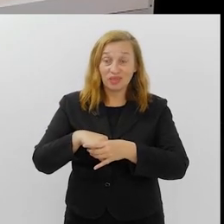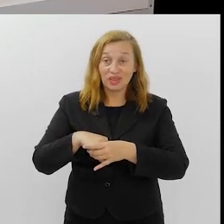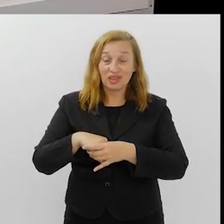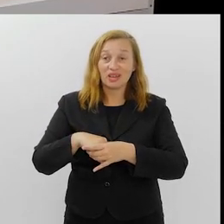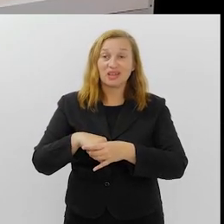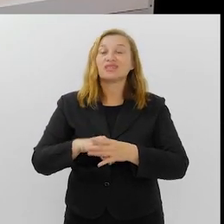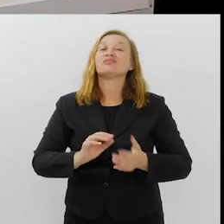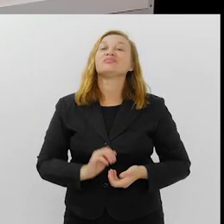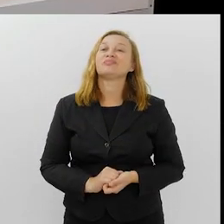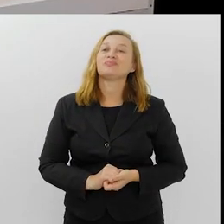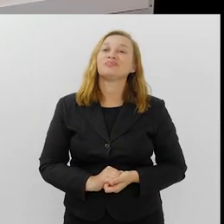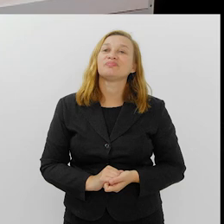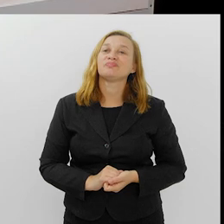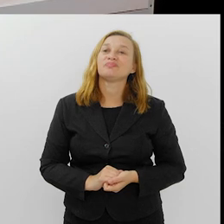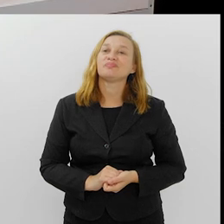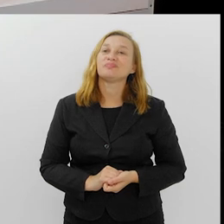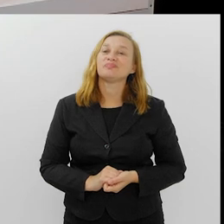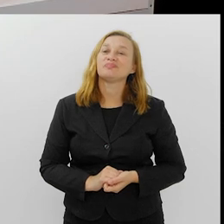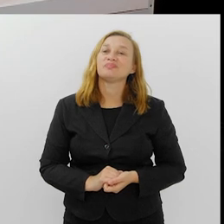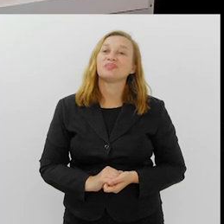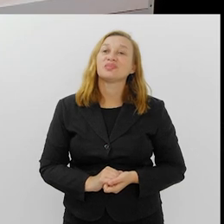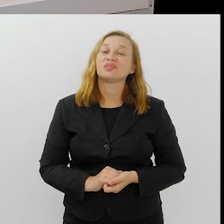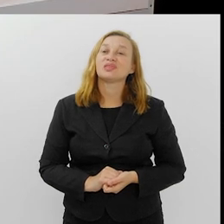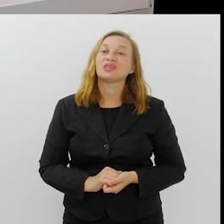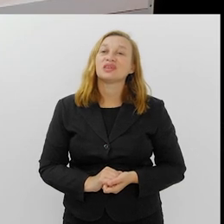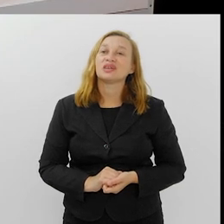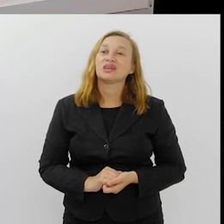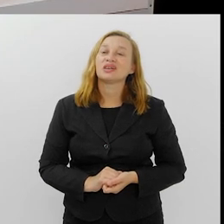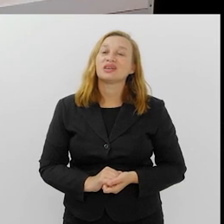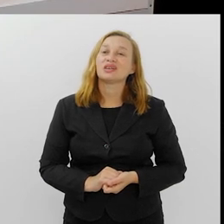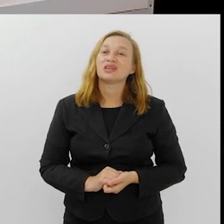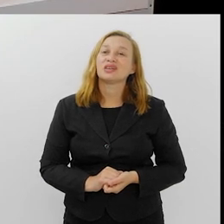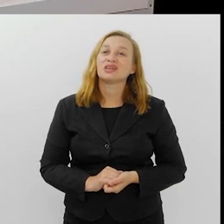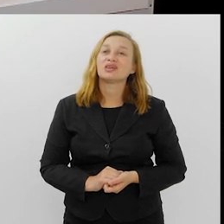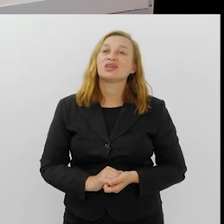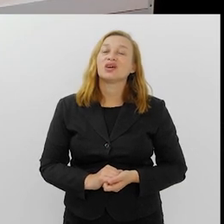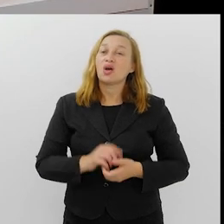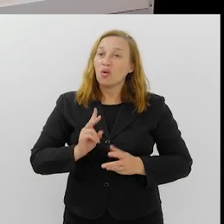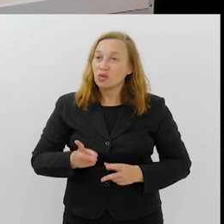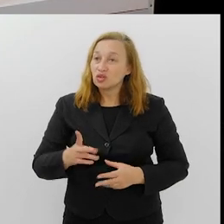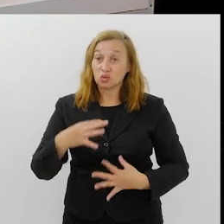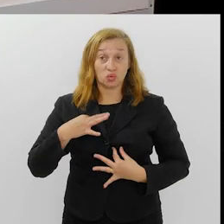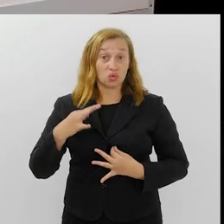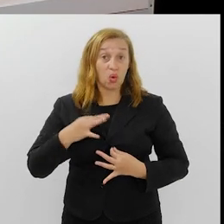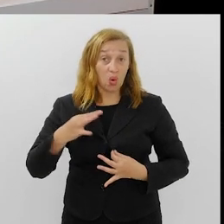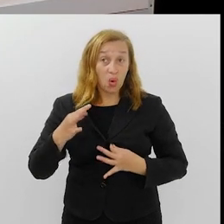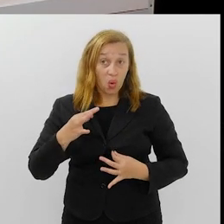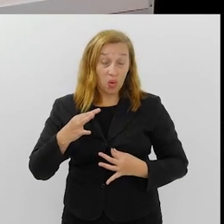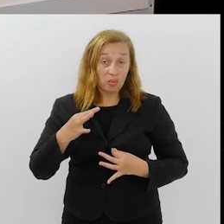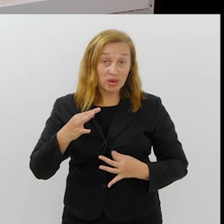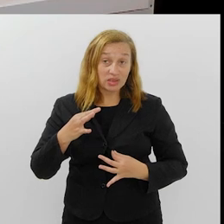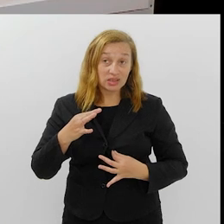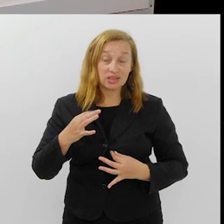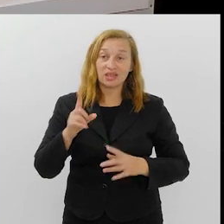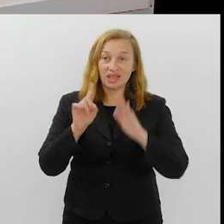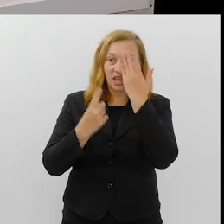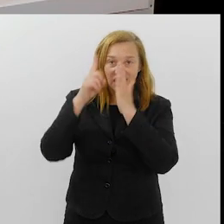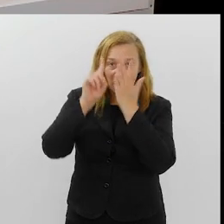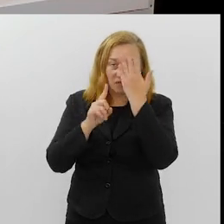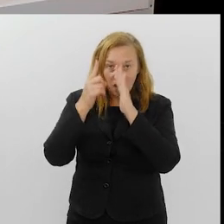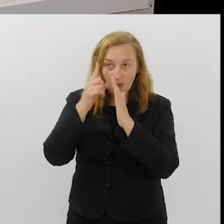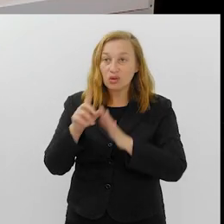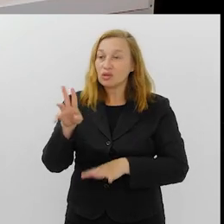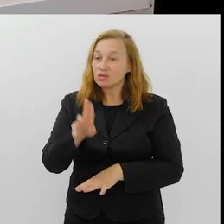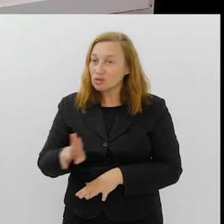espaço, ela mantém os figurinos, que às vezes os figurinos são reutilizados.